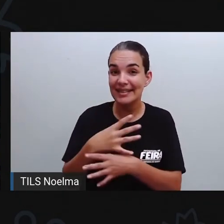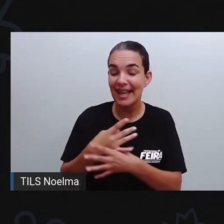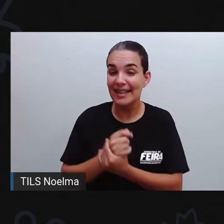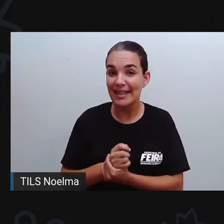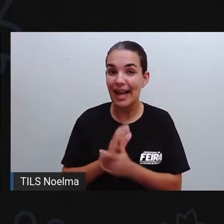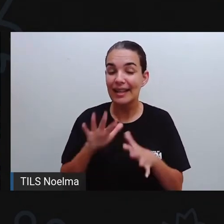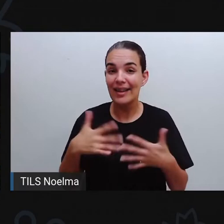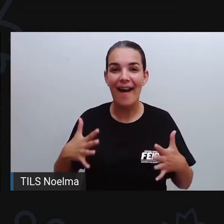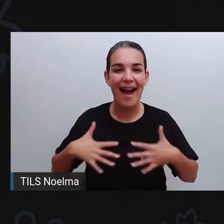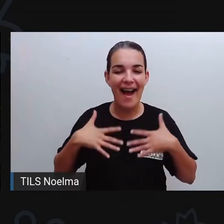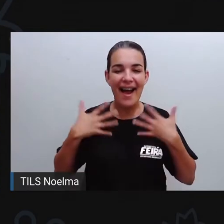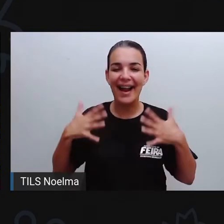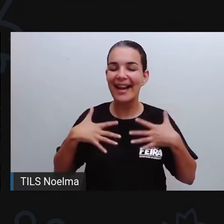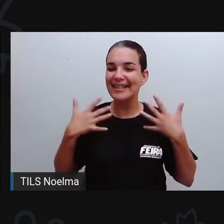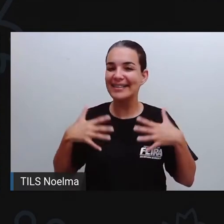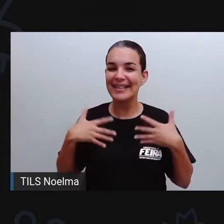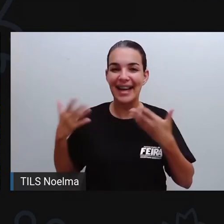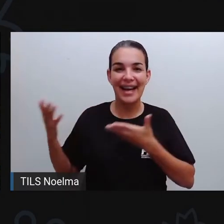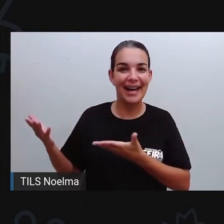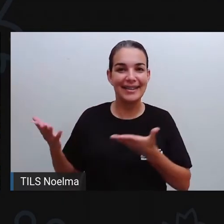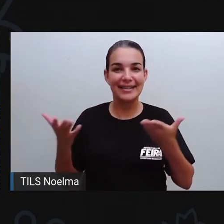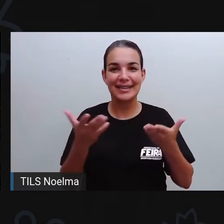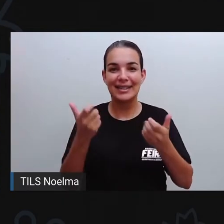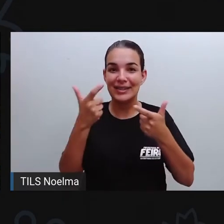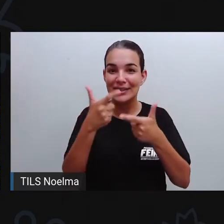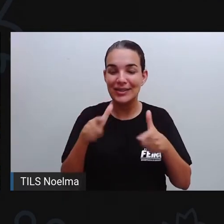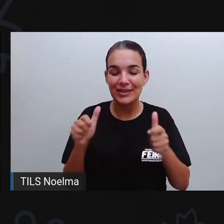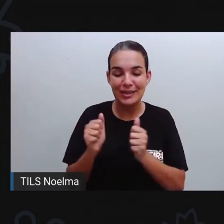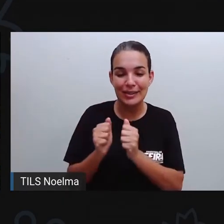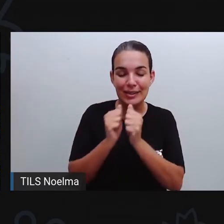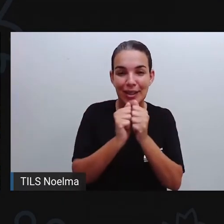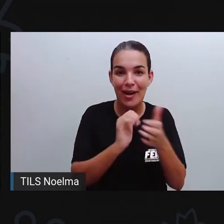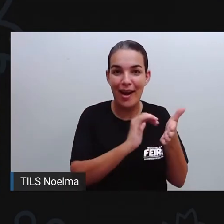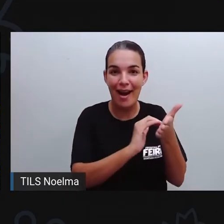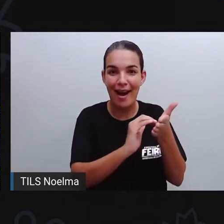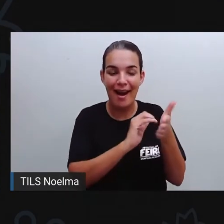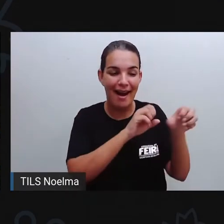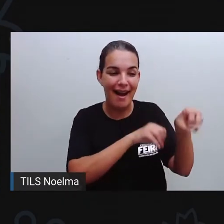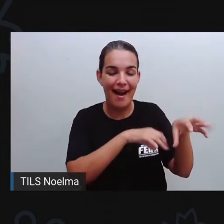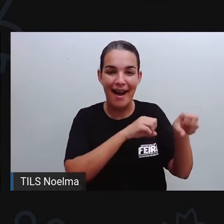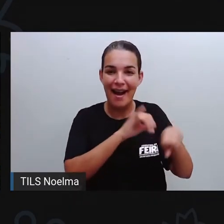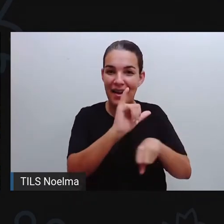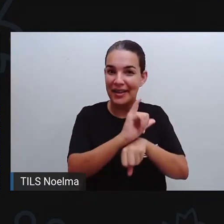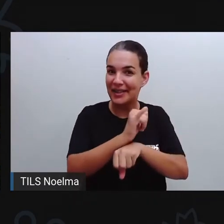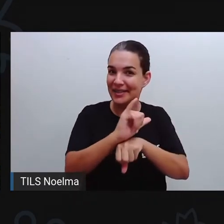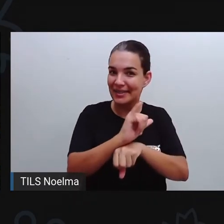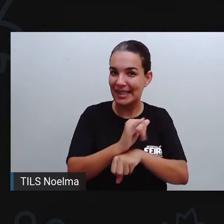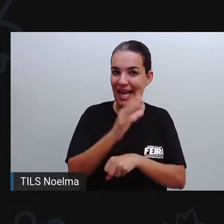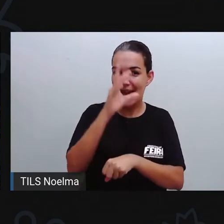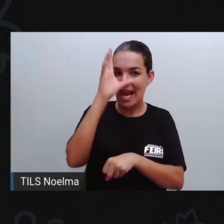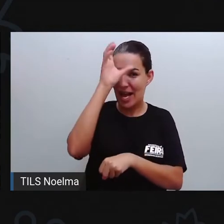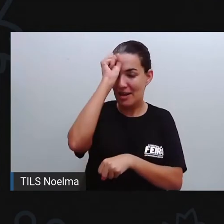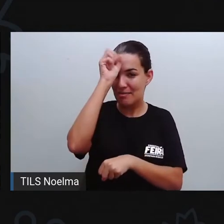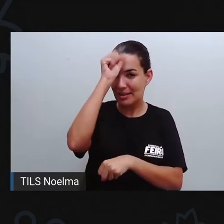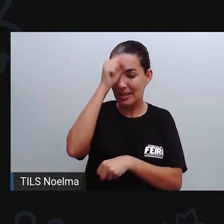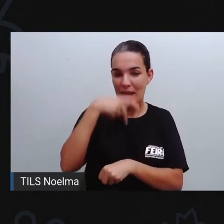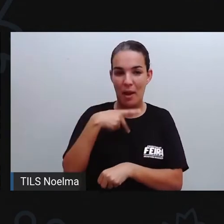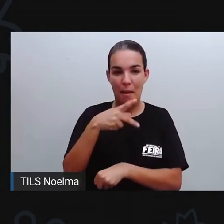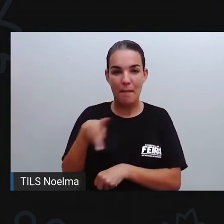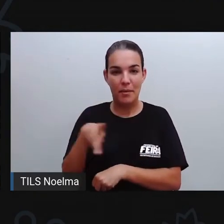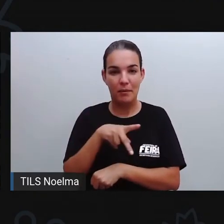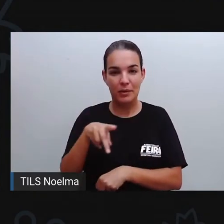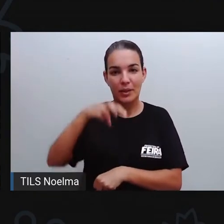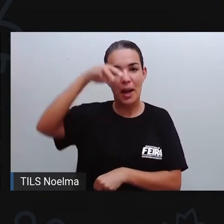É com enorme alegria que a gente recebe vocês aqui no nosso canal para mais um momento de muito aprendizado. Eu sou a professora Mirti